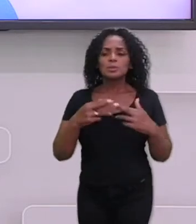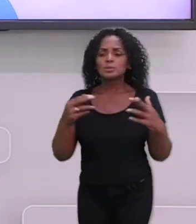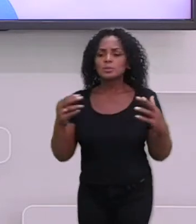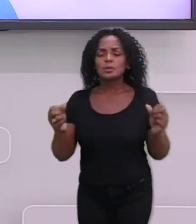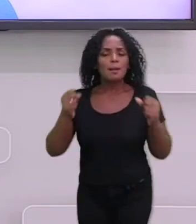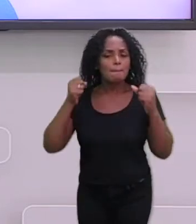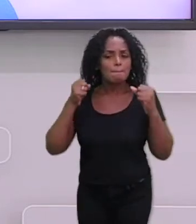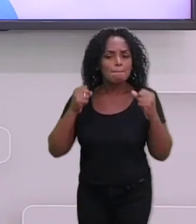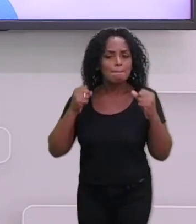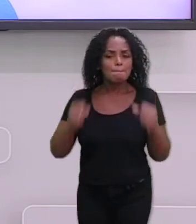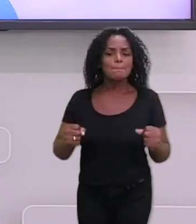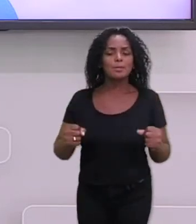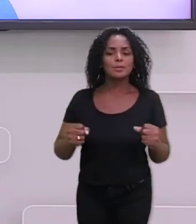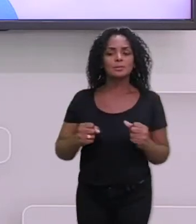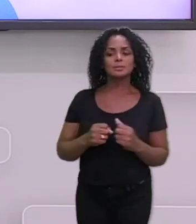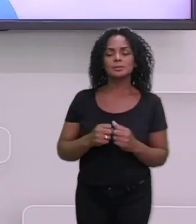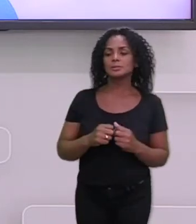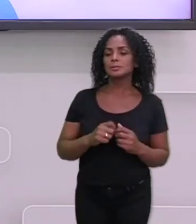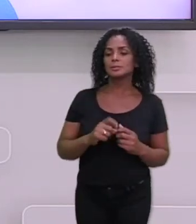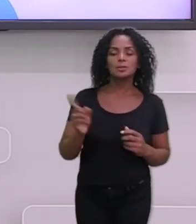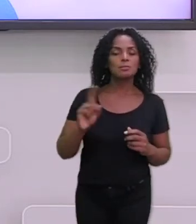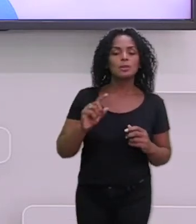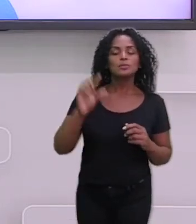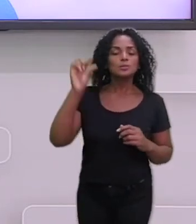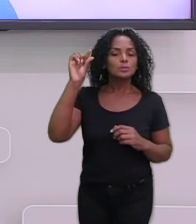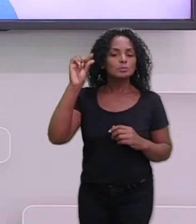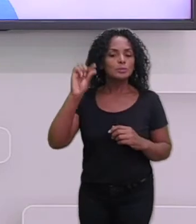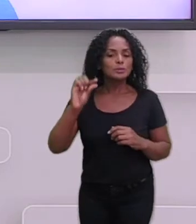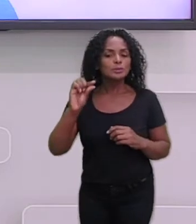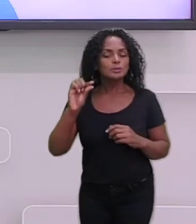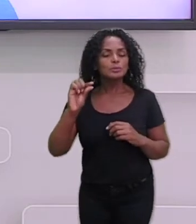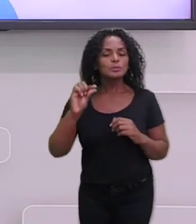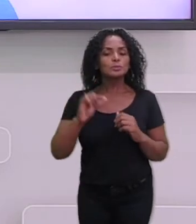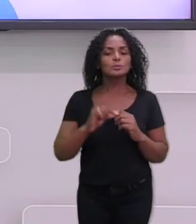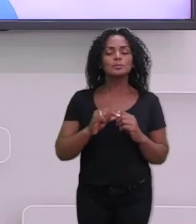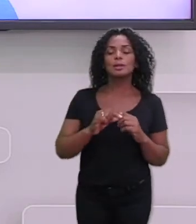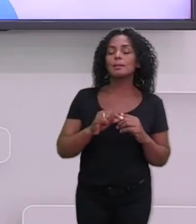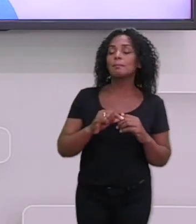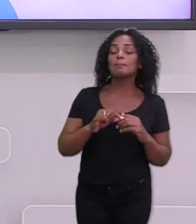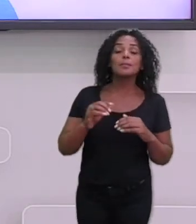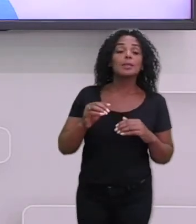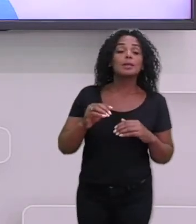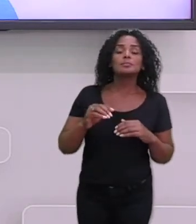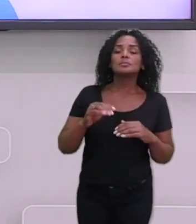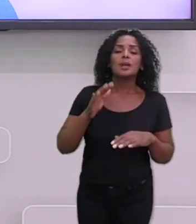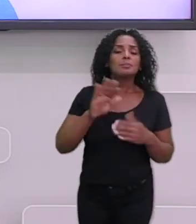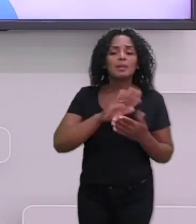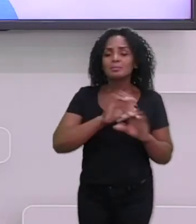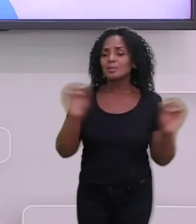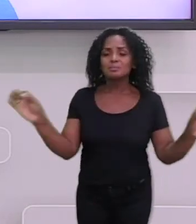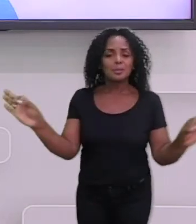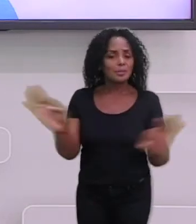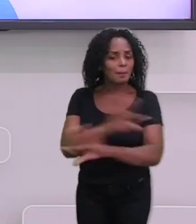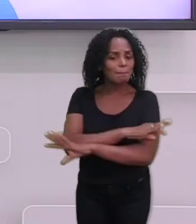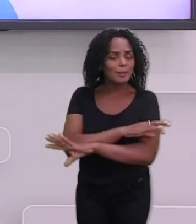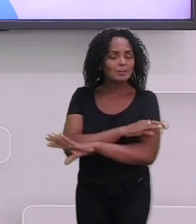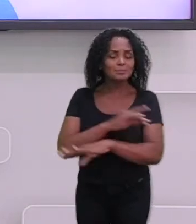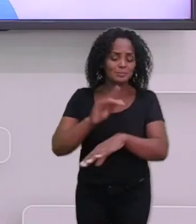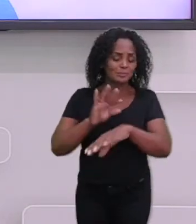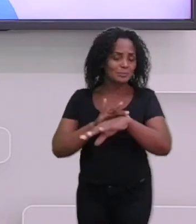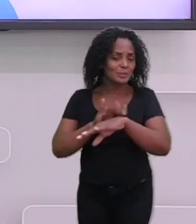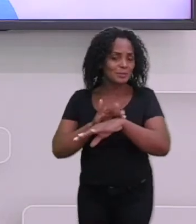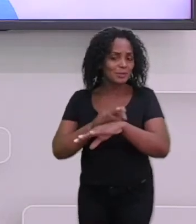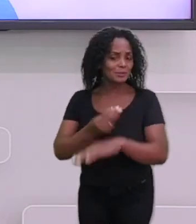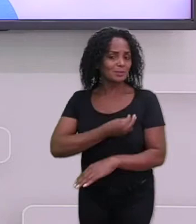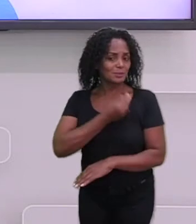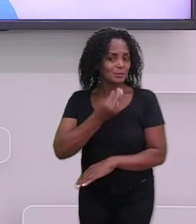estar não só diminuindo o índice, mas eliminando essa doença das